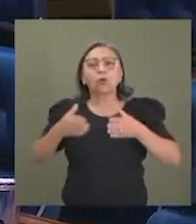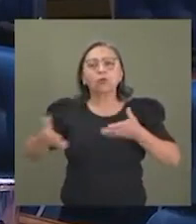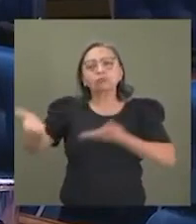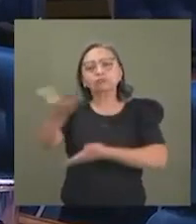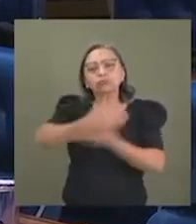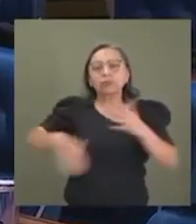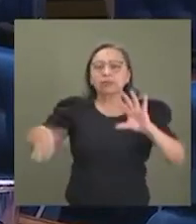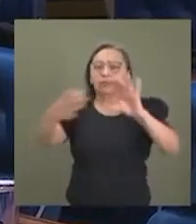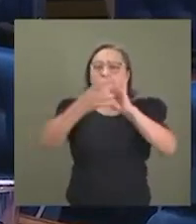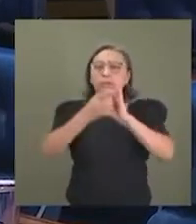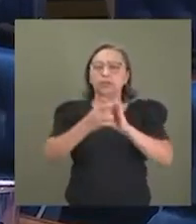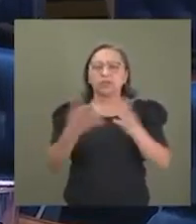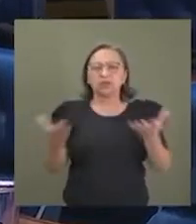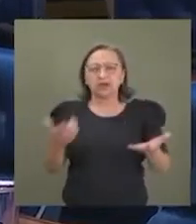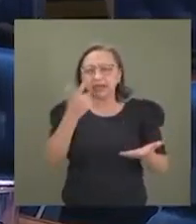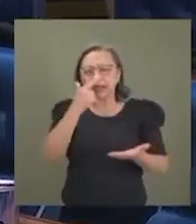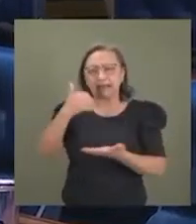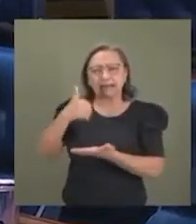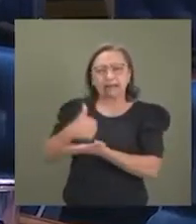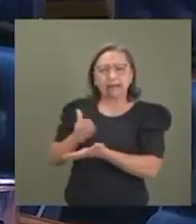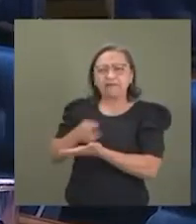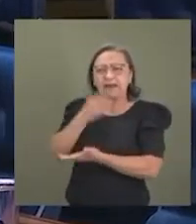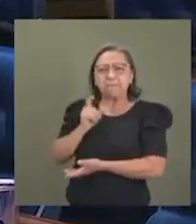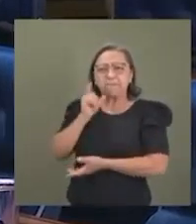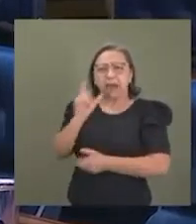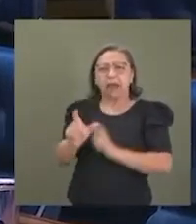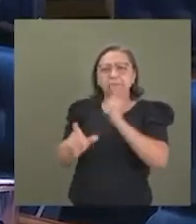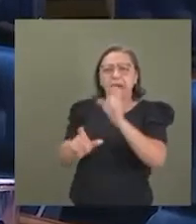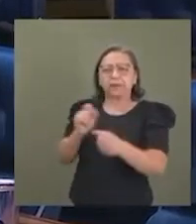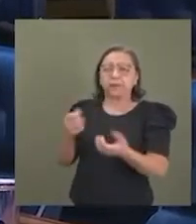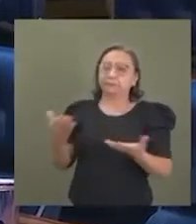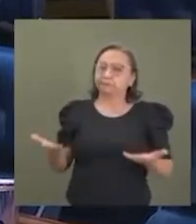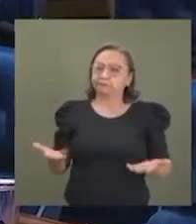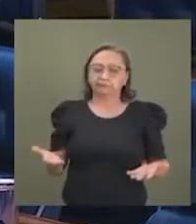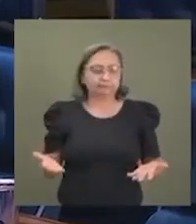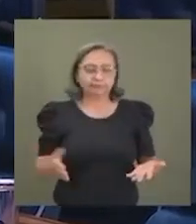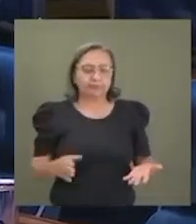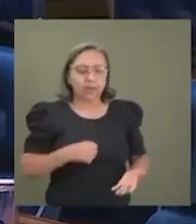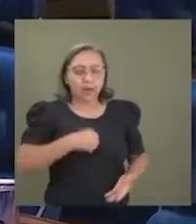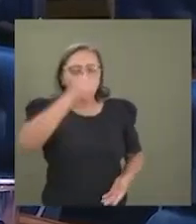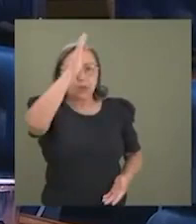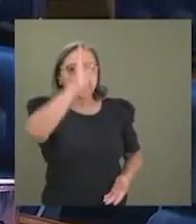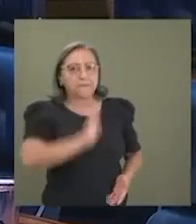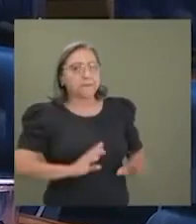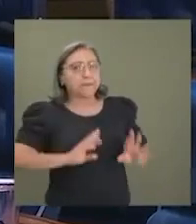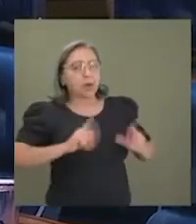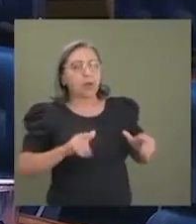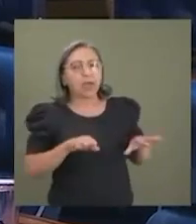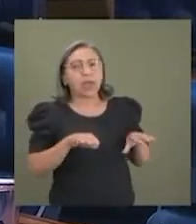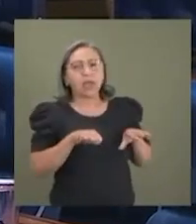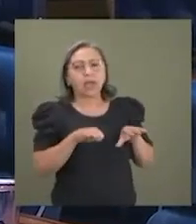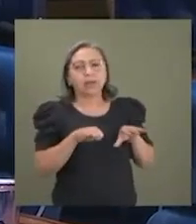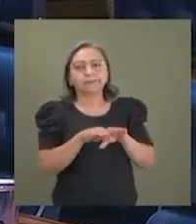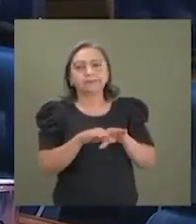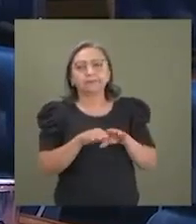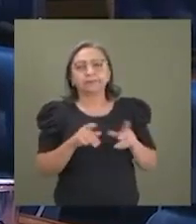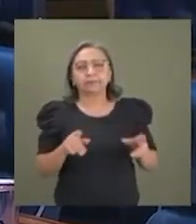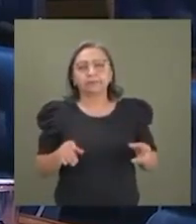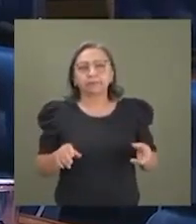uma forma grosseira e rude o Brasil não é comum, não